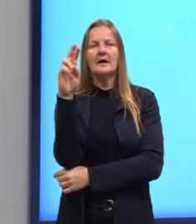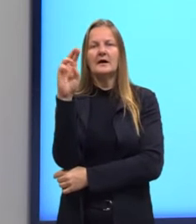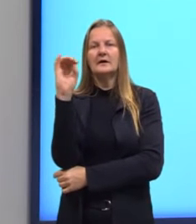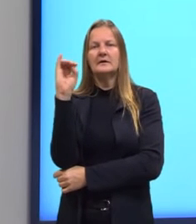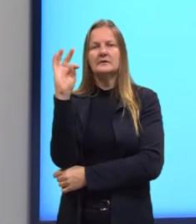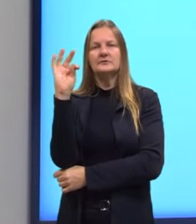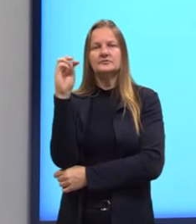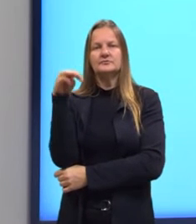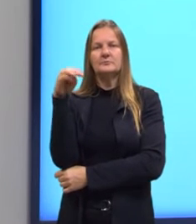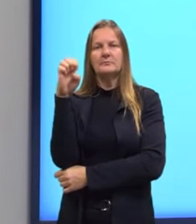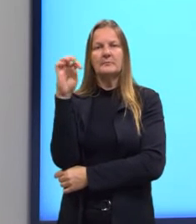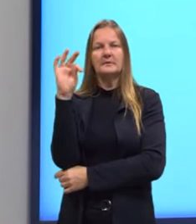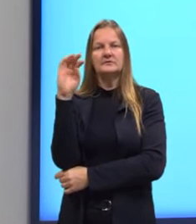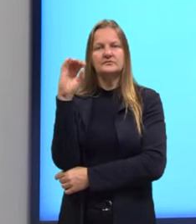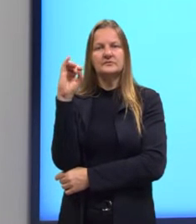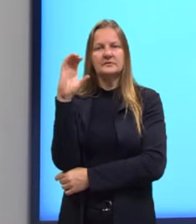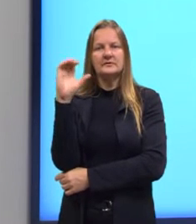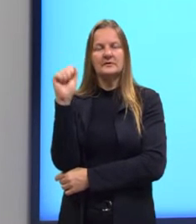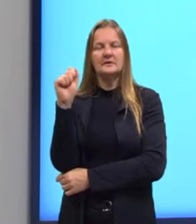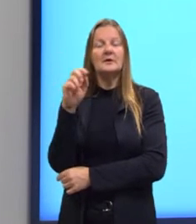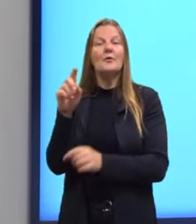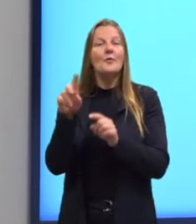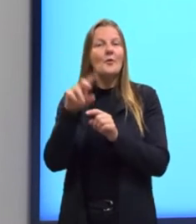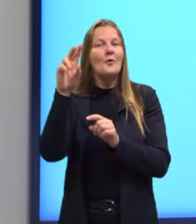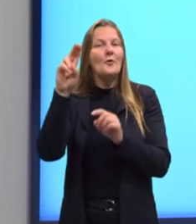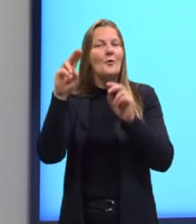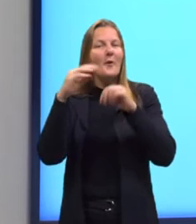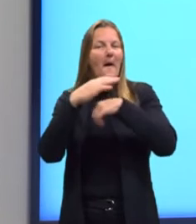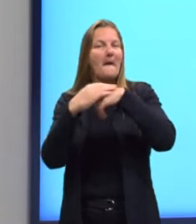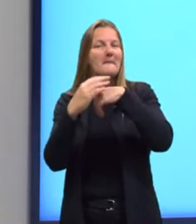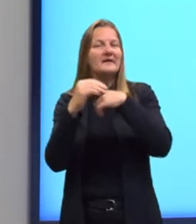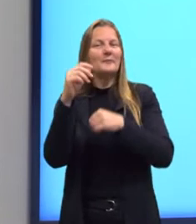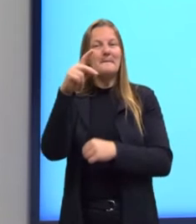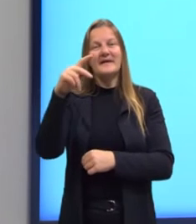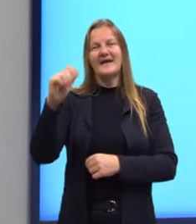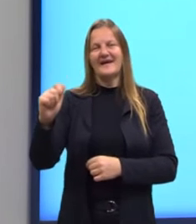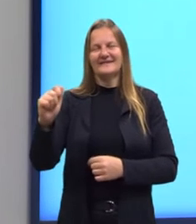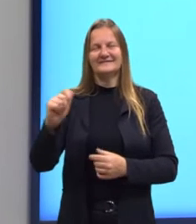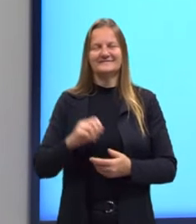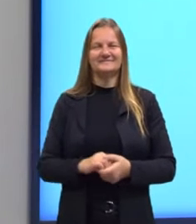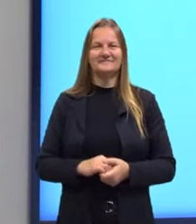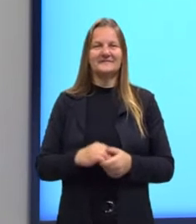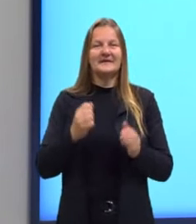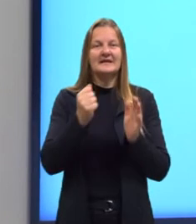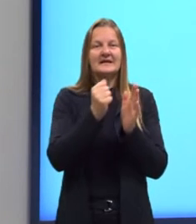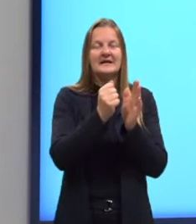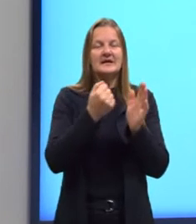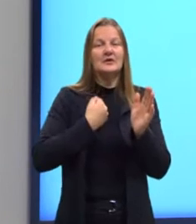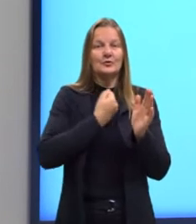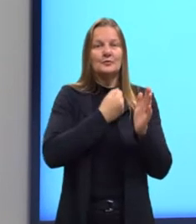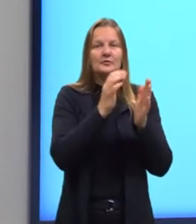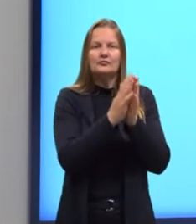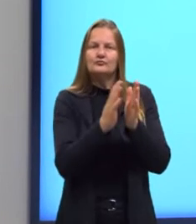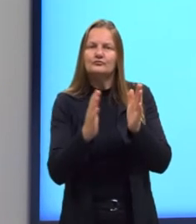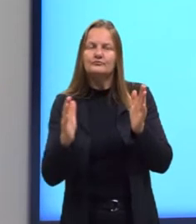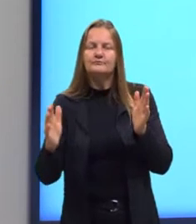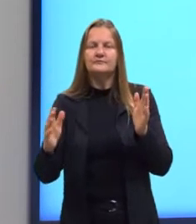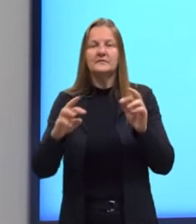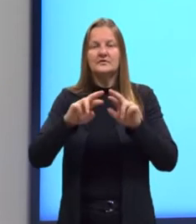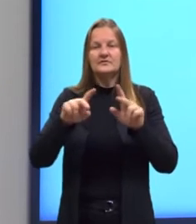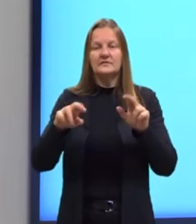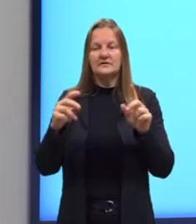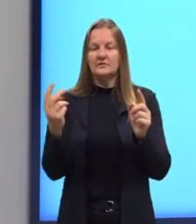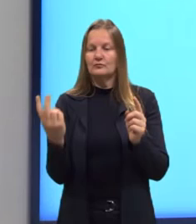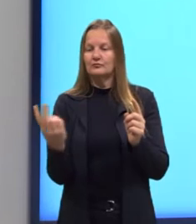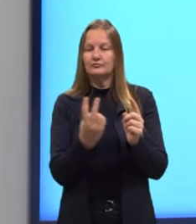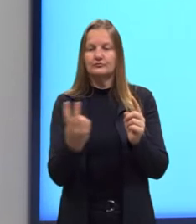conhecida por PA. A PA, então, ela é uma sequência de números onde é diferença entre dois